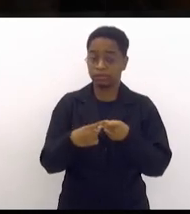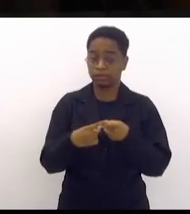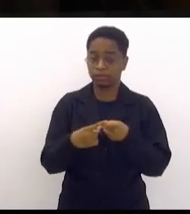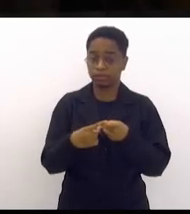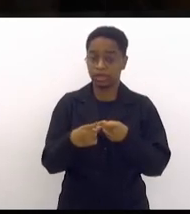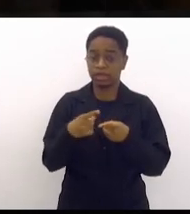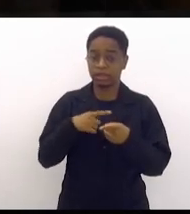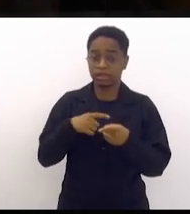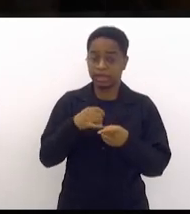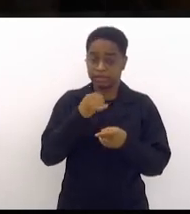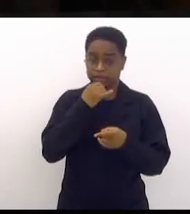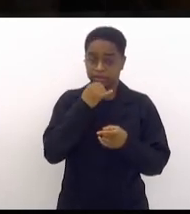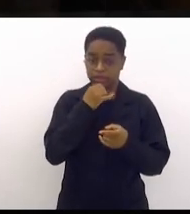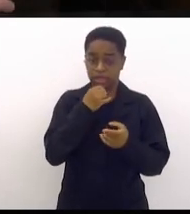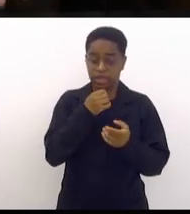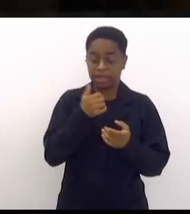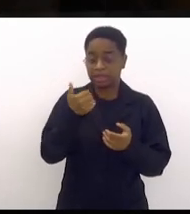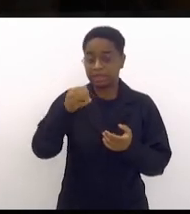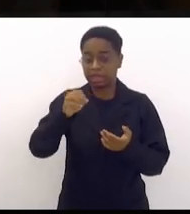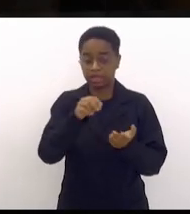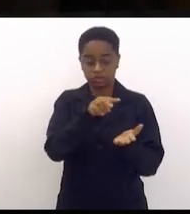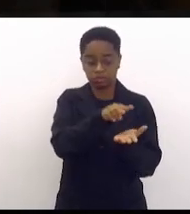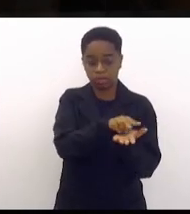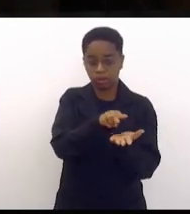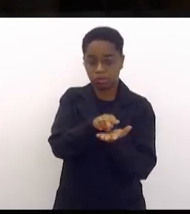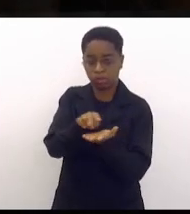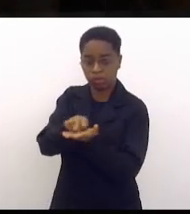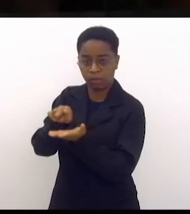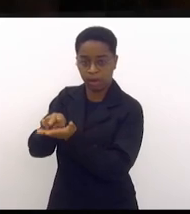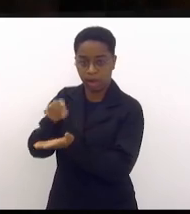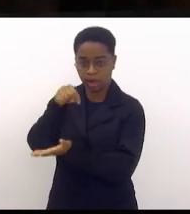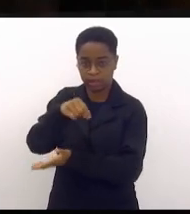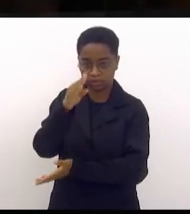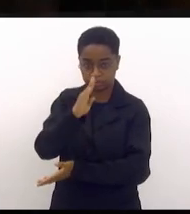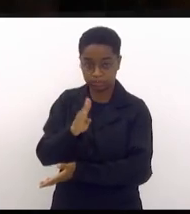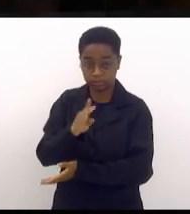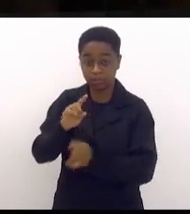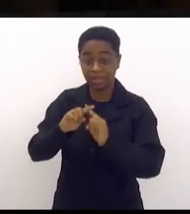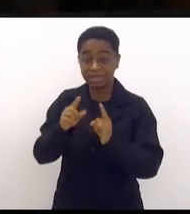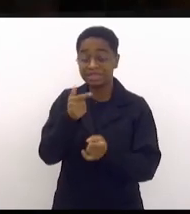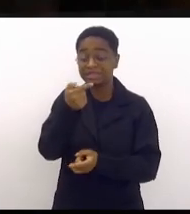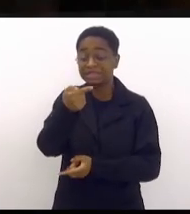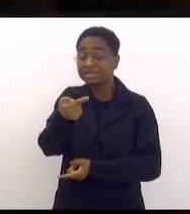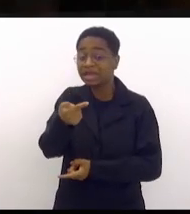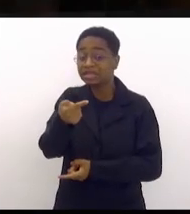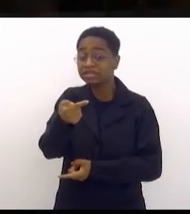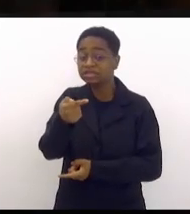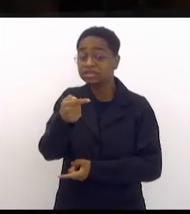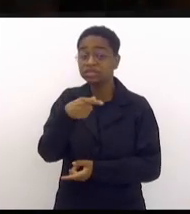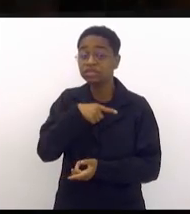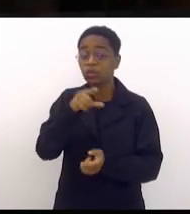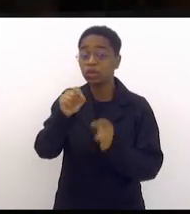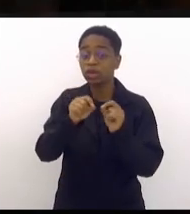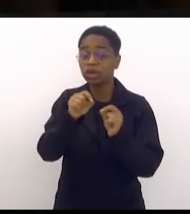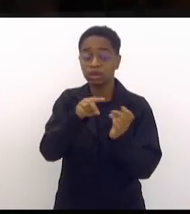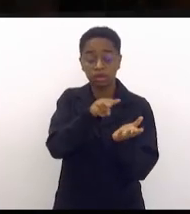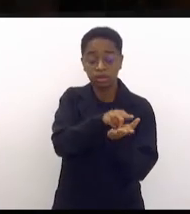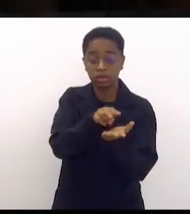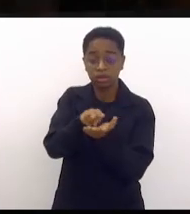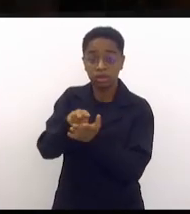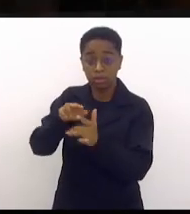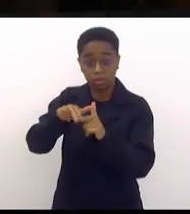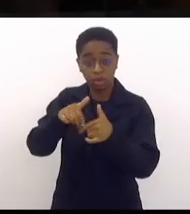ocupados no nosso país, sete leitos estão ocupados nos hospitais com